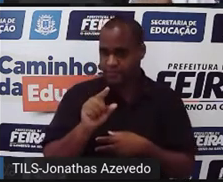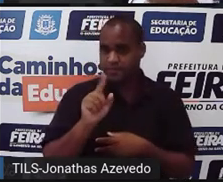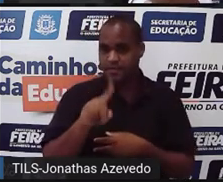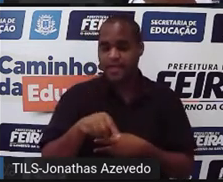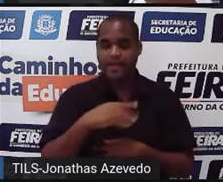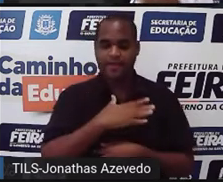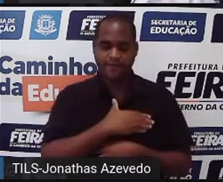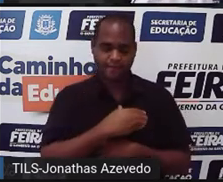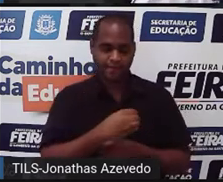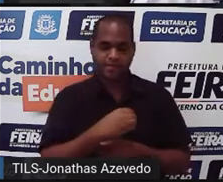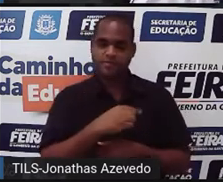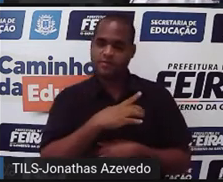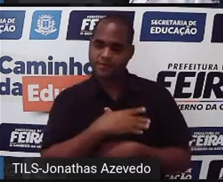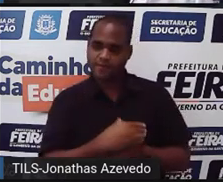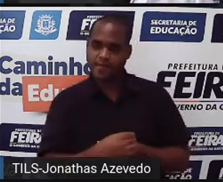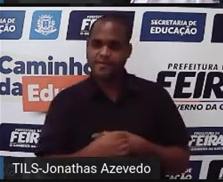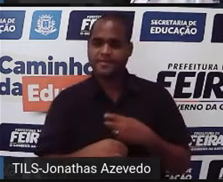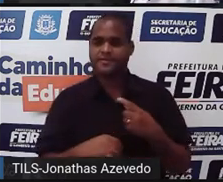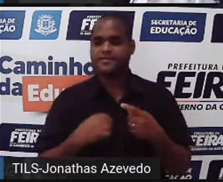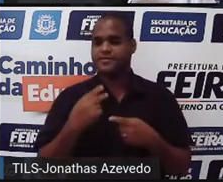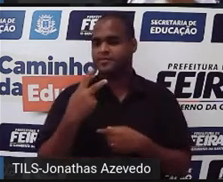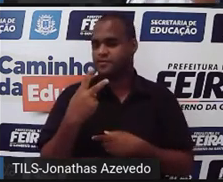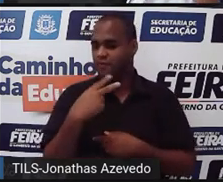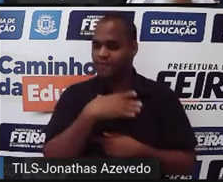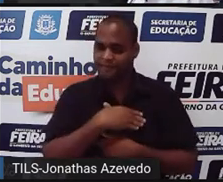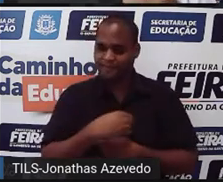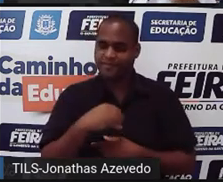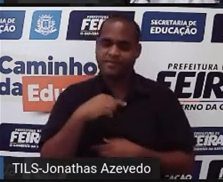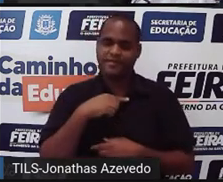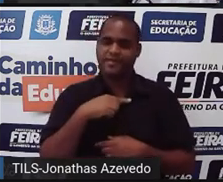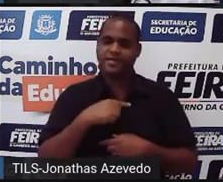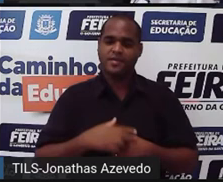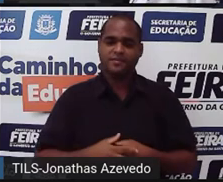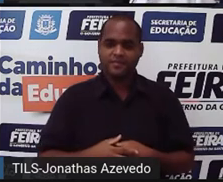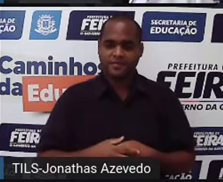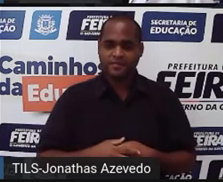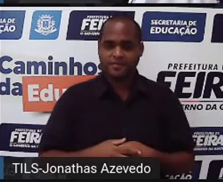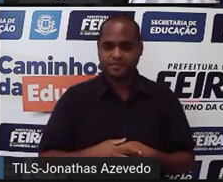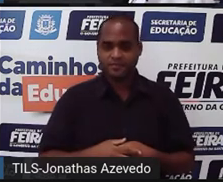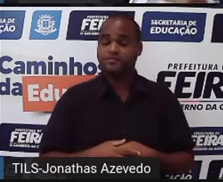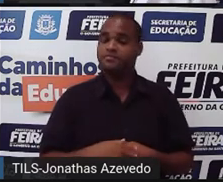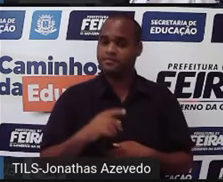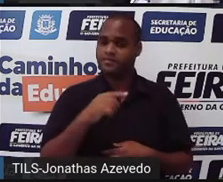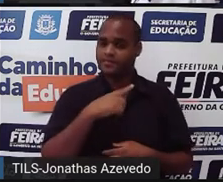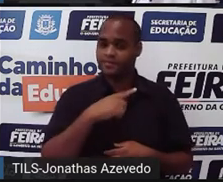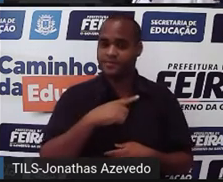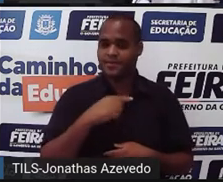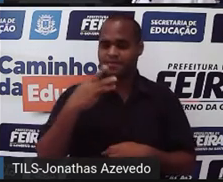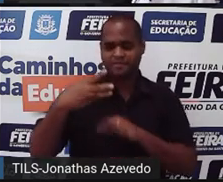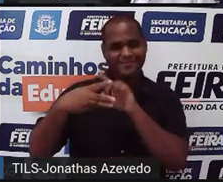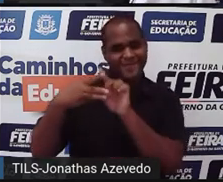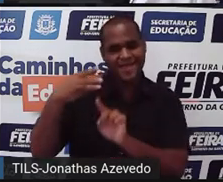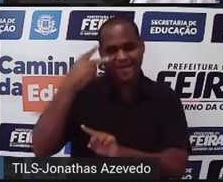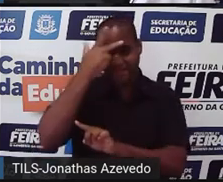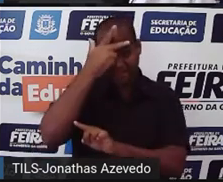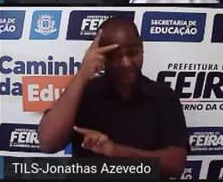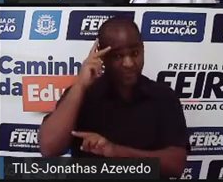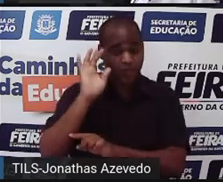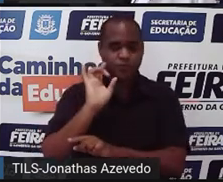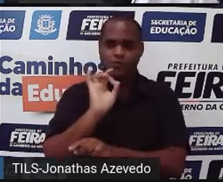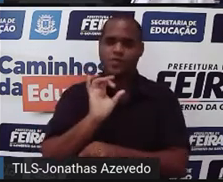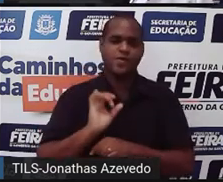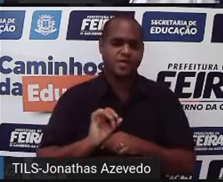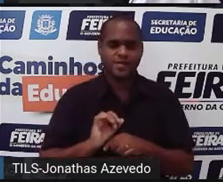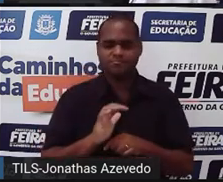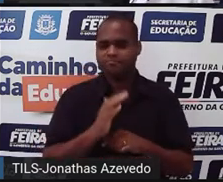filho. Dois filhos. Tá bom? Então, só tem três pessoas. Mas aí a gente precisa fazer essa